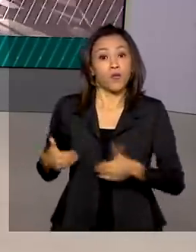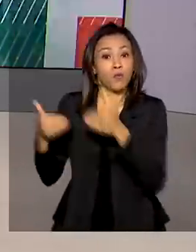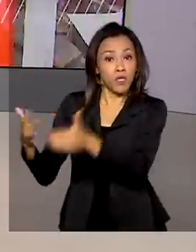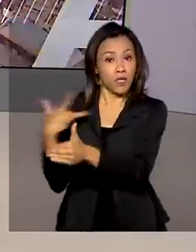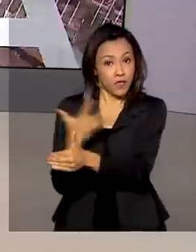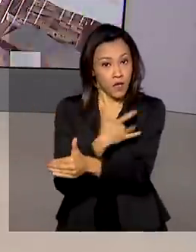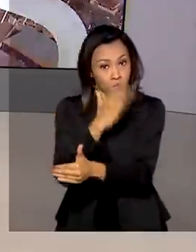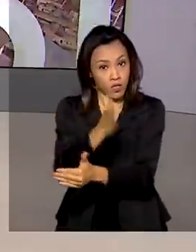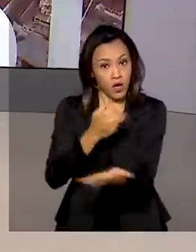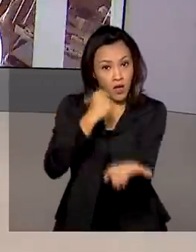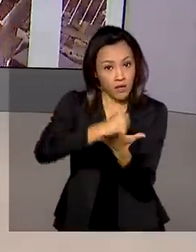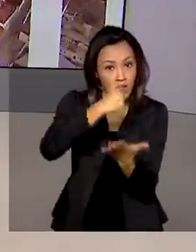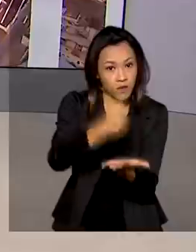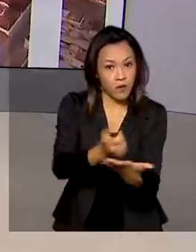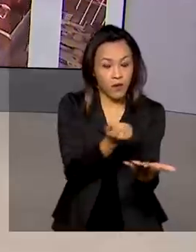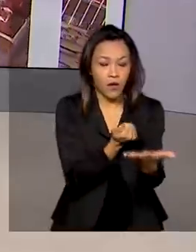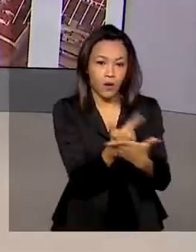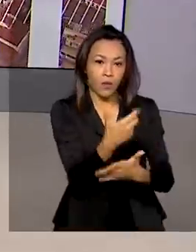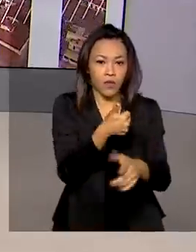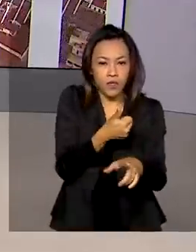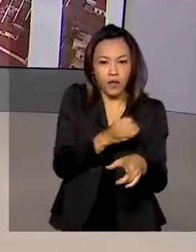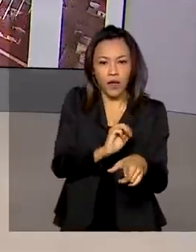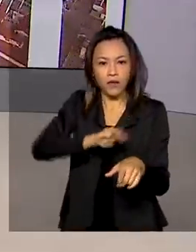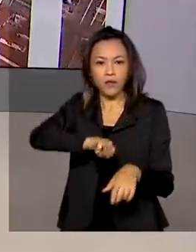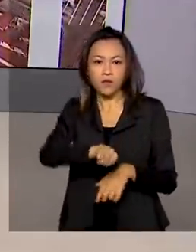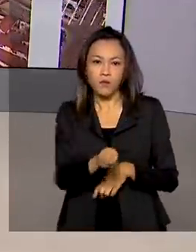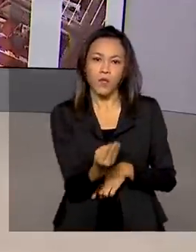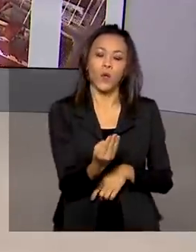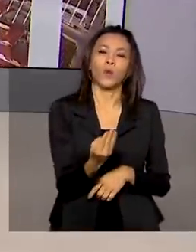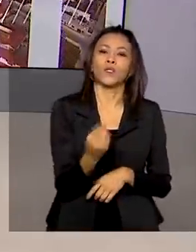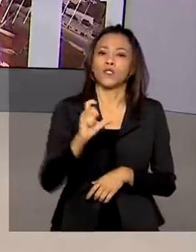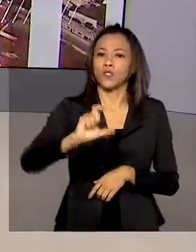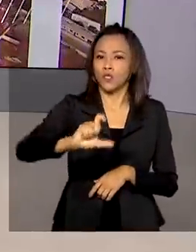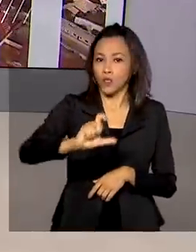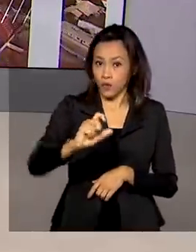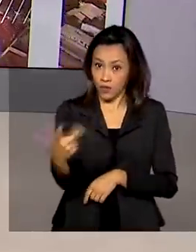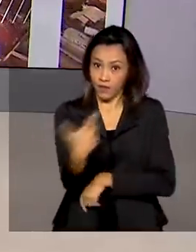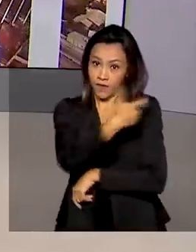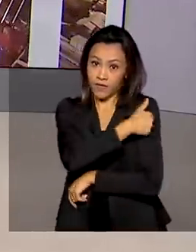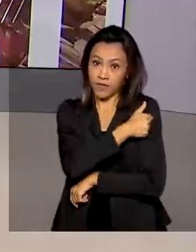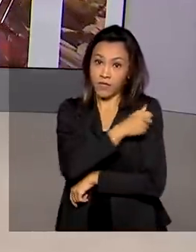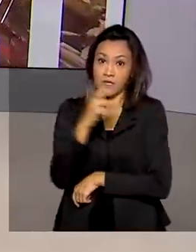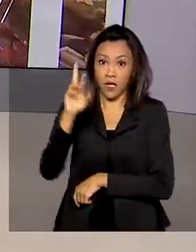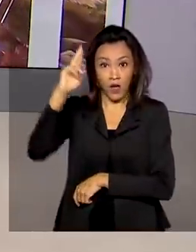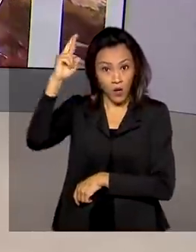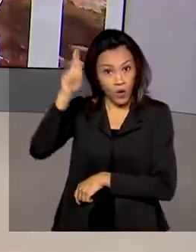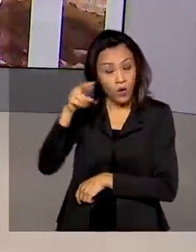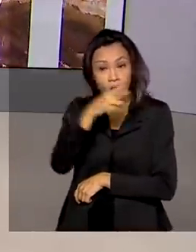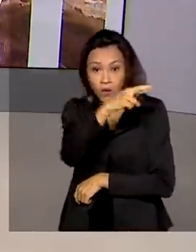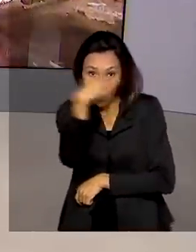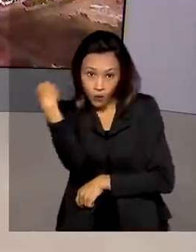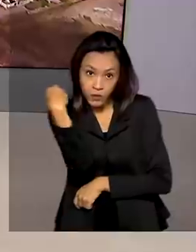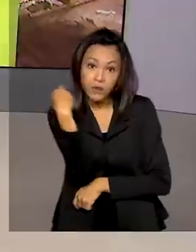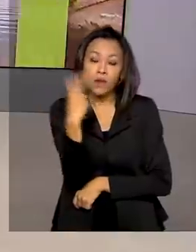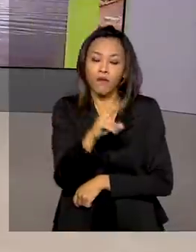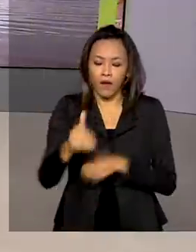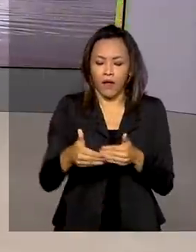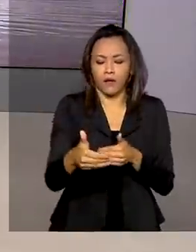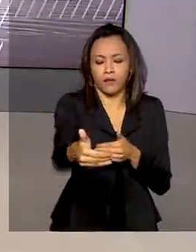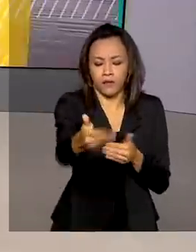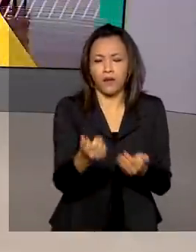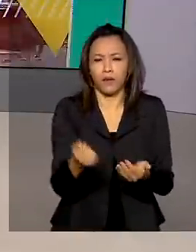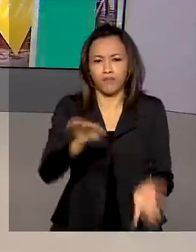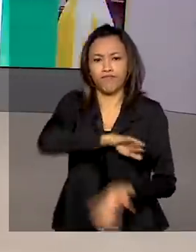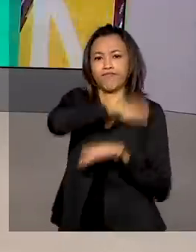para a compra de 10 milhões de doses da vacina russa Sputnik V. O imunizante deve começar a ser entregue a